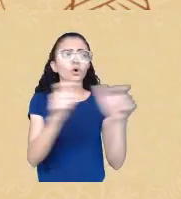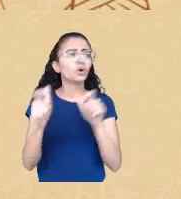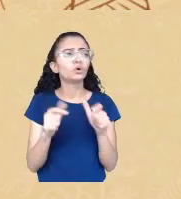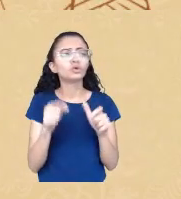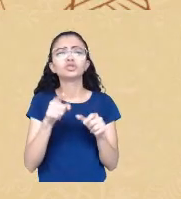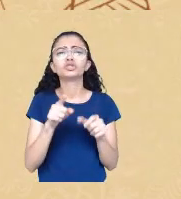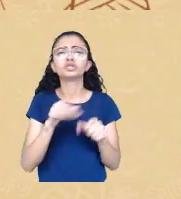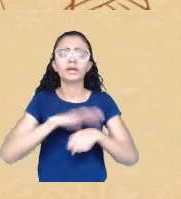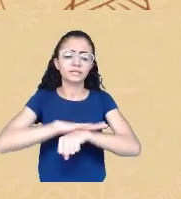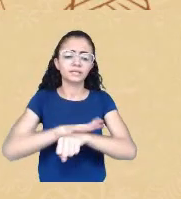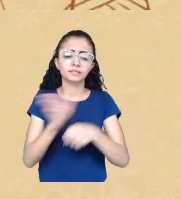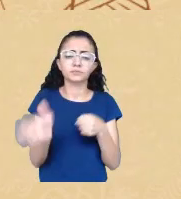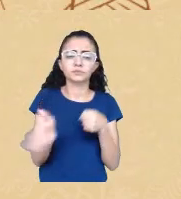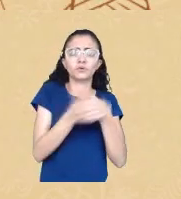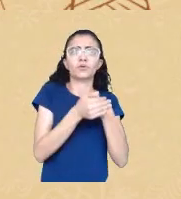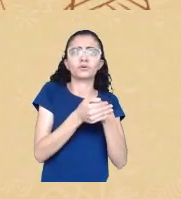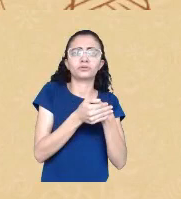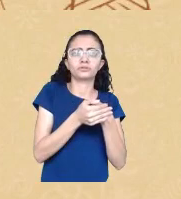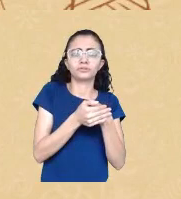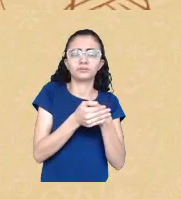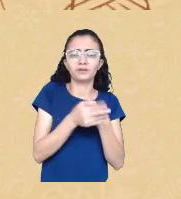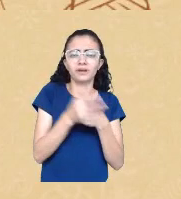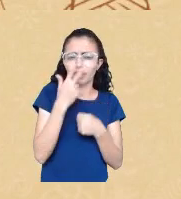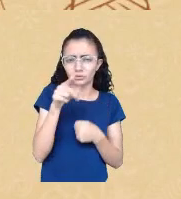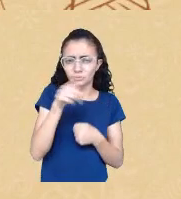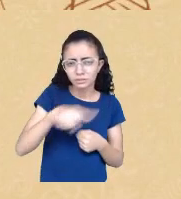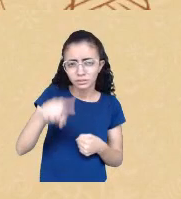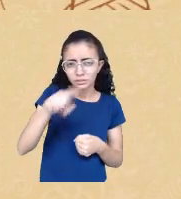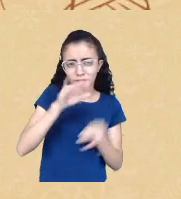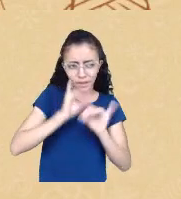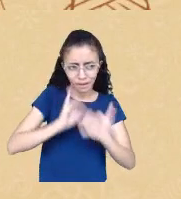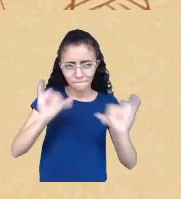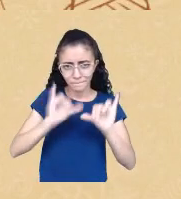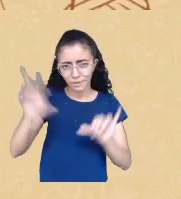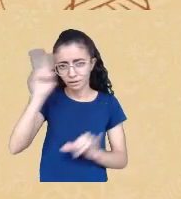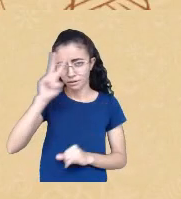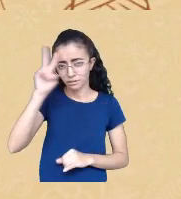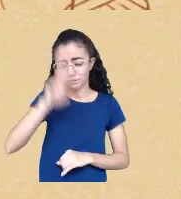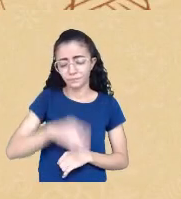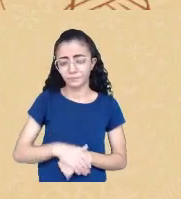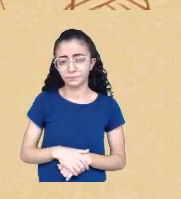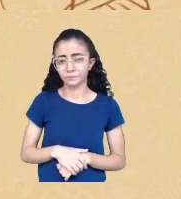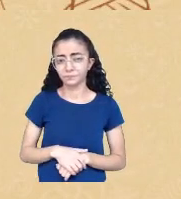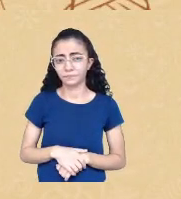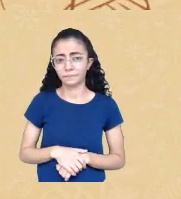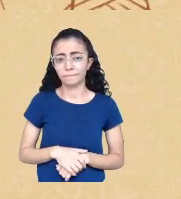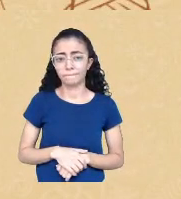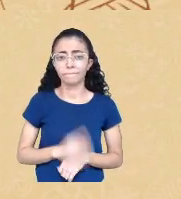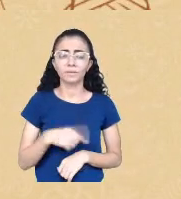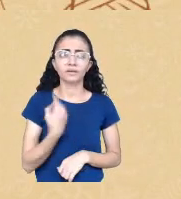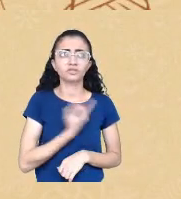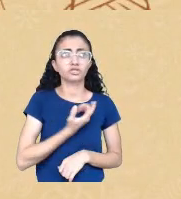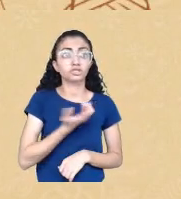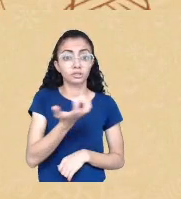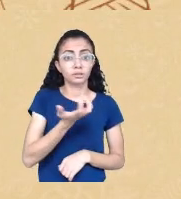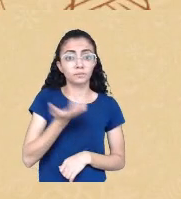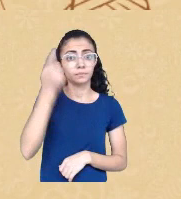que pode ser que alguns de vocês lembrem disso eu acho que esse é um bom começo se nós queremos pensar em